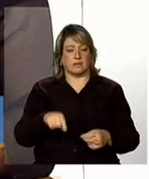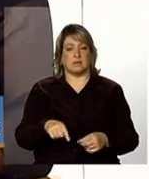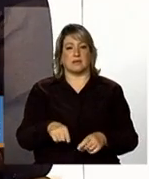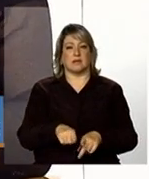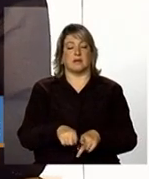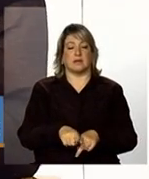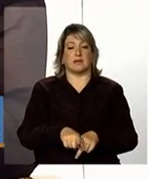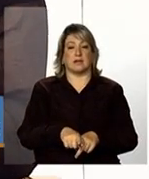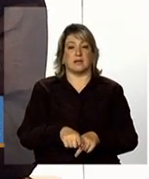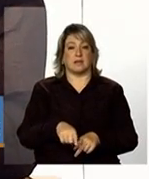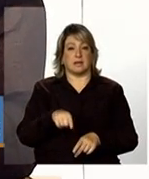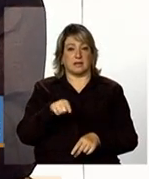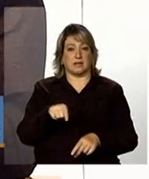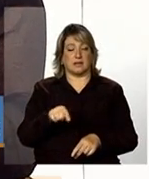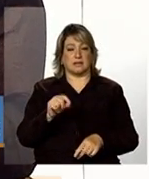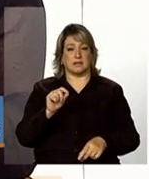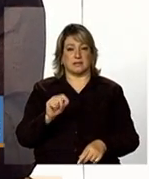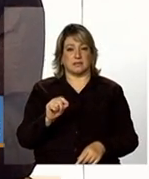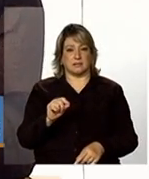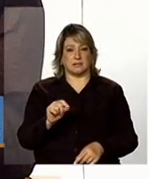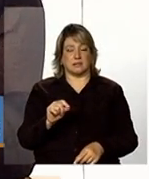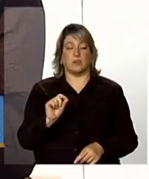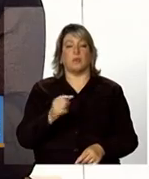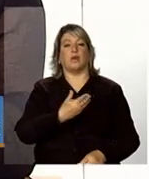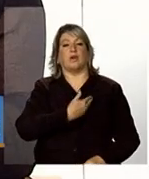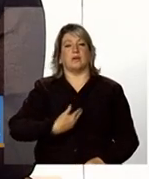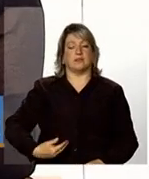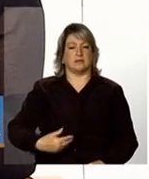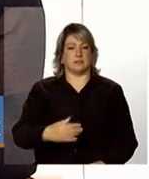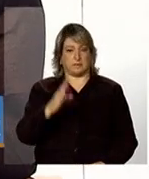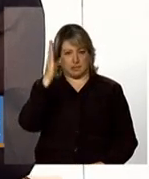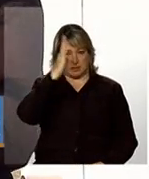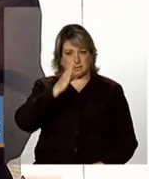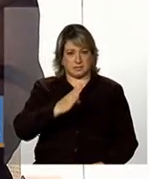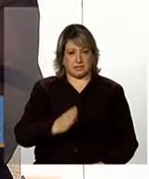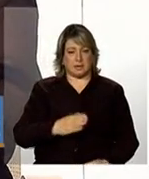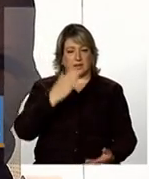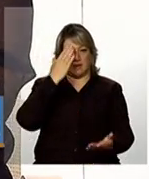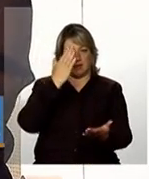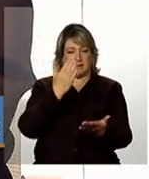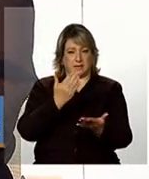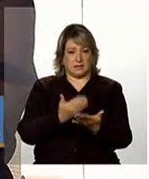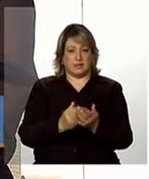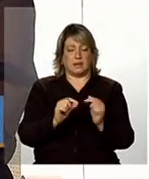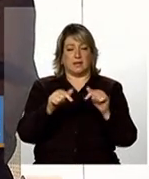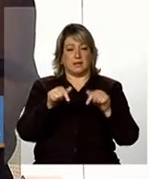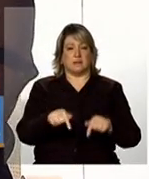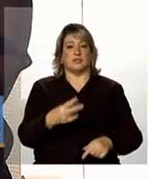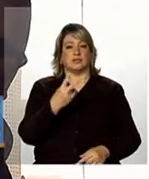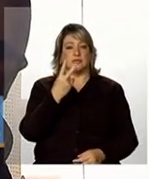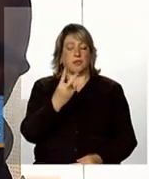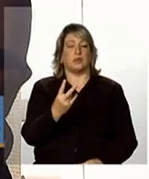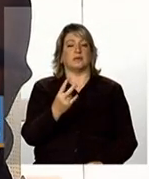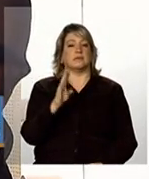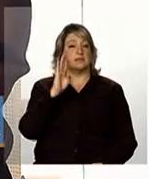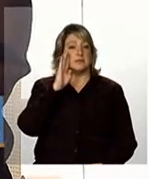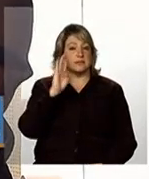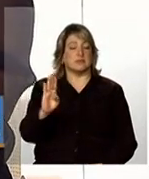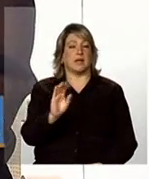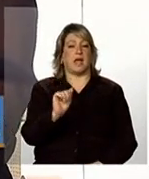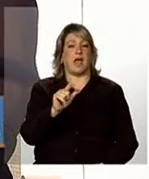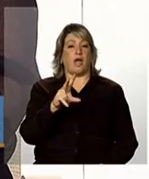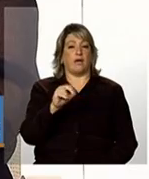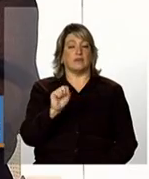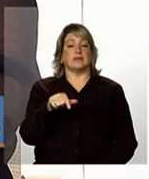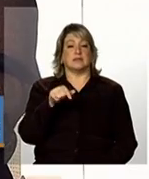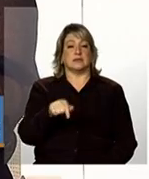o que o governo brasileiro acredita é que esses dois objetivos possibilitam